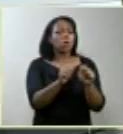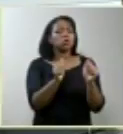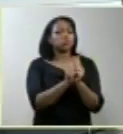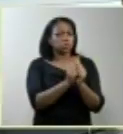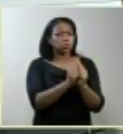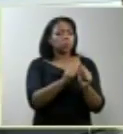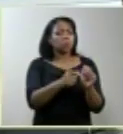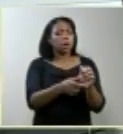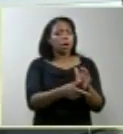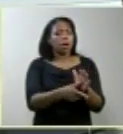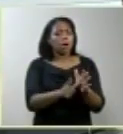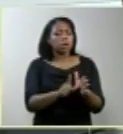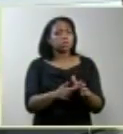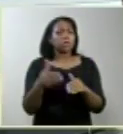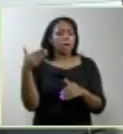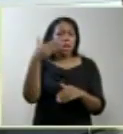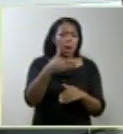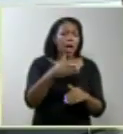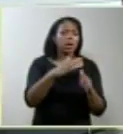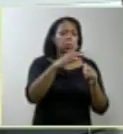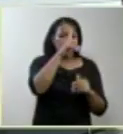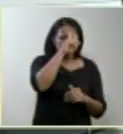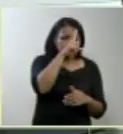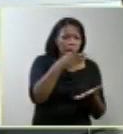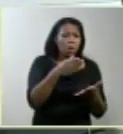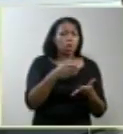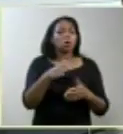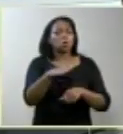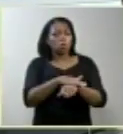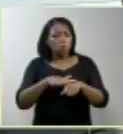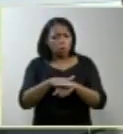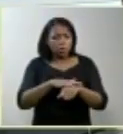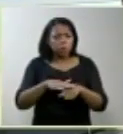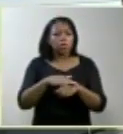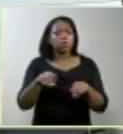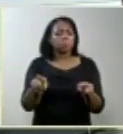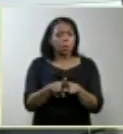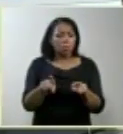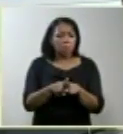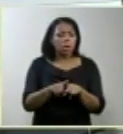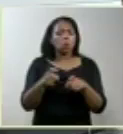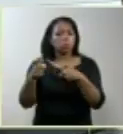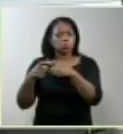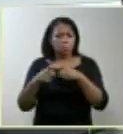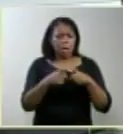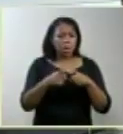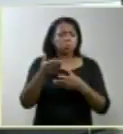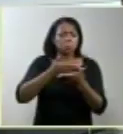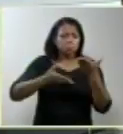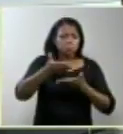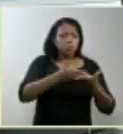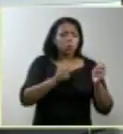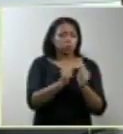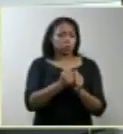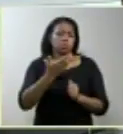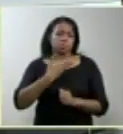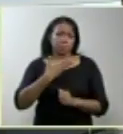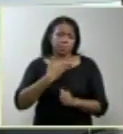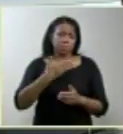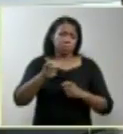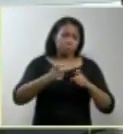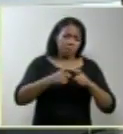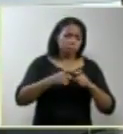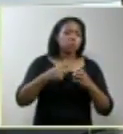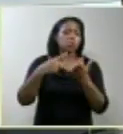fui levá-la e buscá-la no grande exame. Conversei, o radiologista tentou cuidar de também dar mostramento para as colegas. E todos